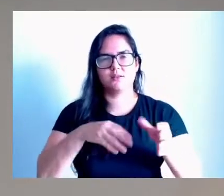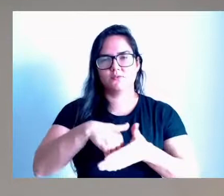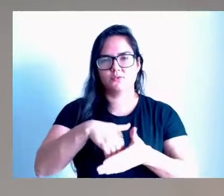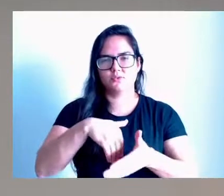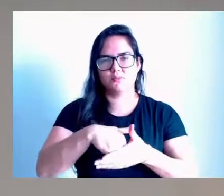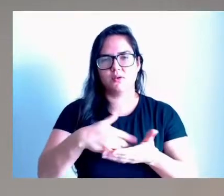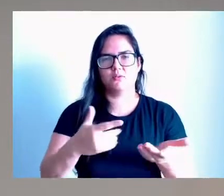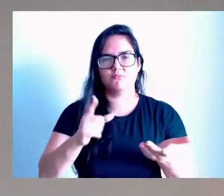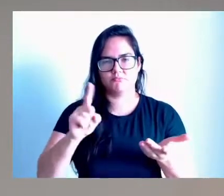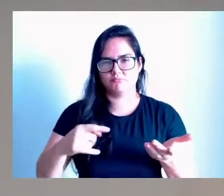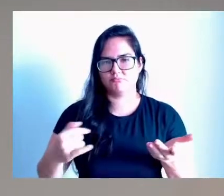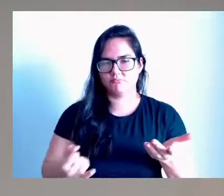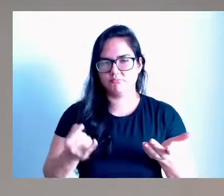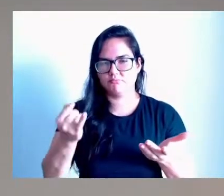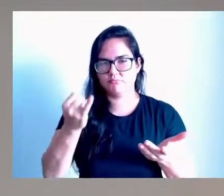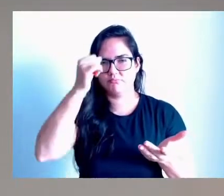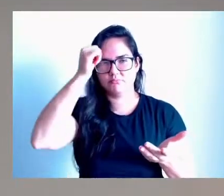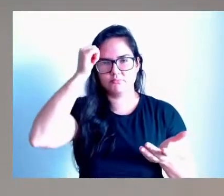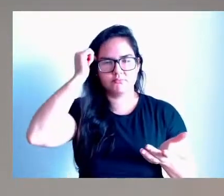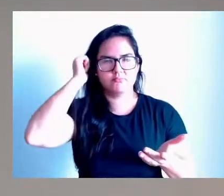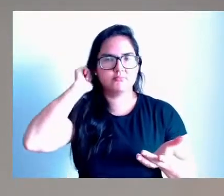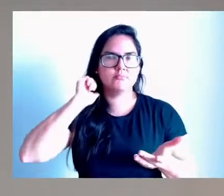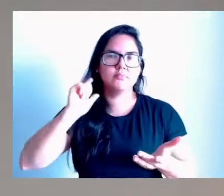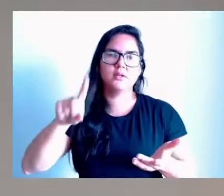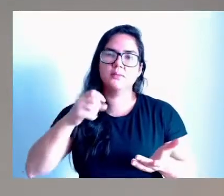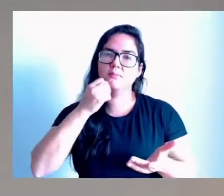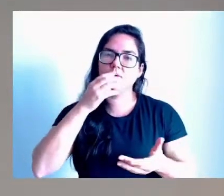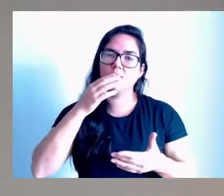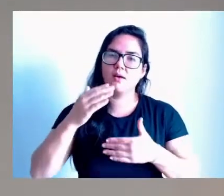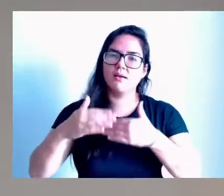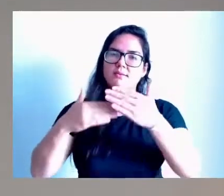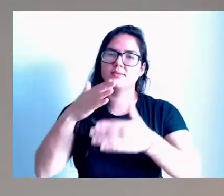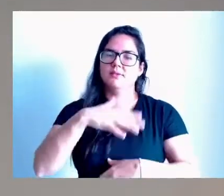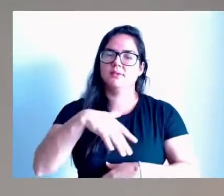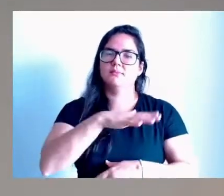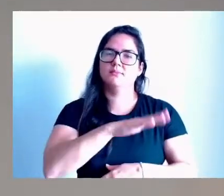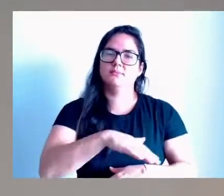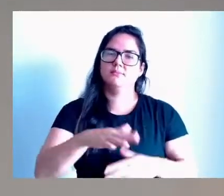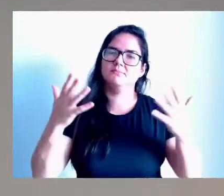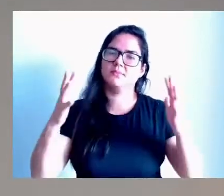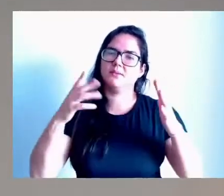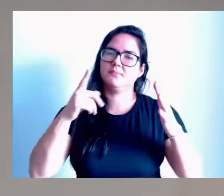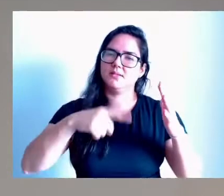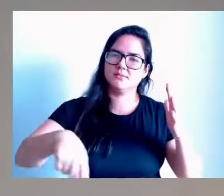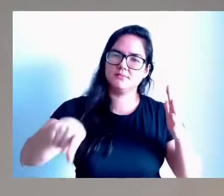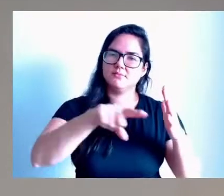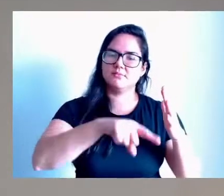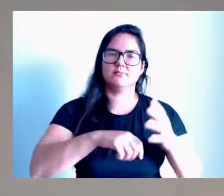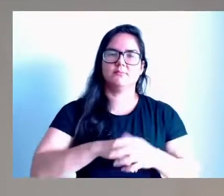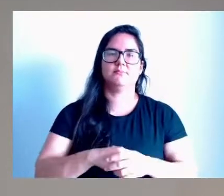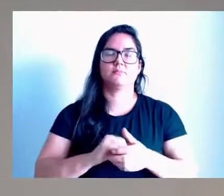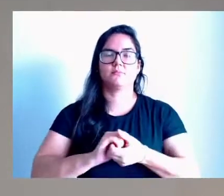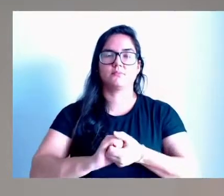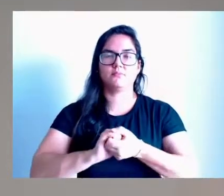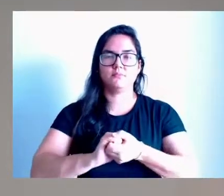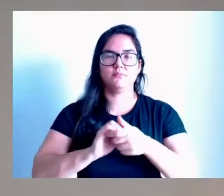o bom crescimento dessas crianças. Parabéns a vocês todos. Cumprimento também